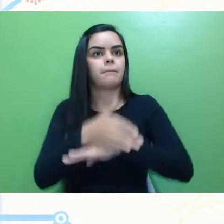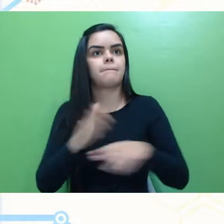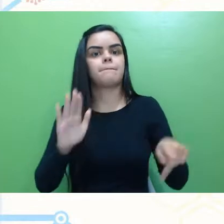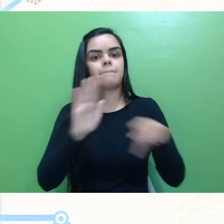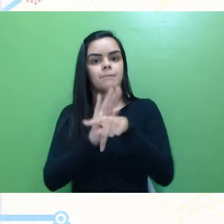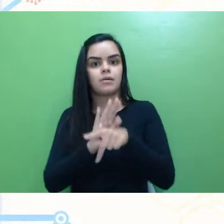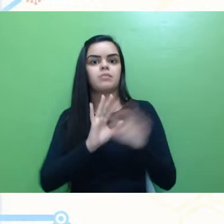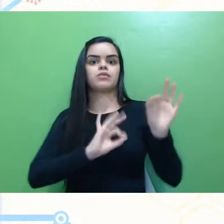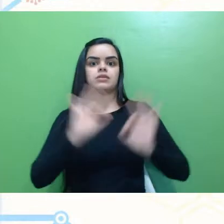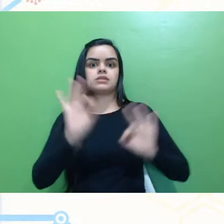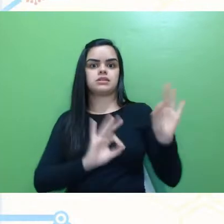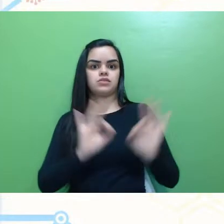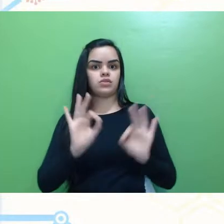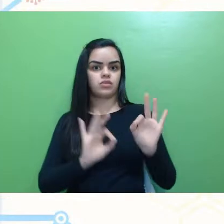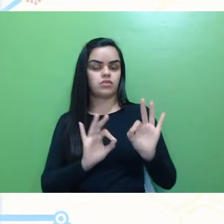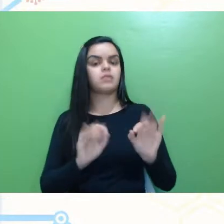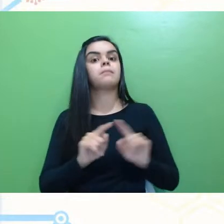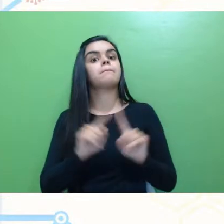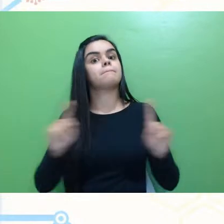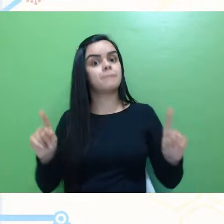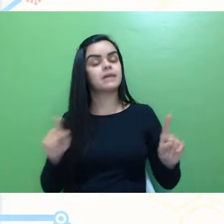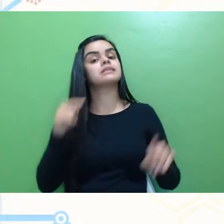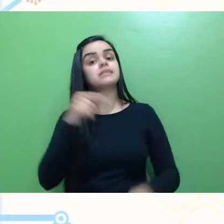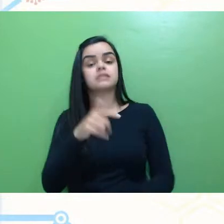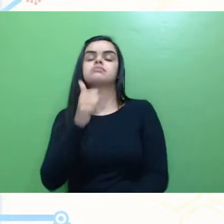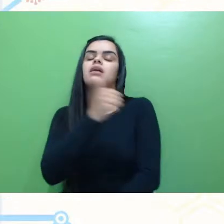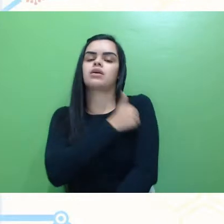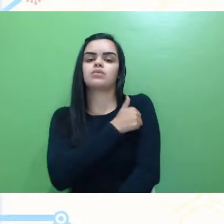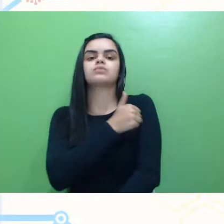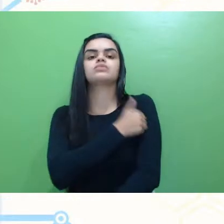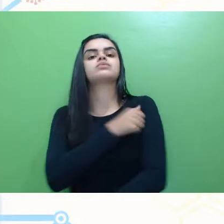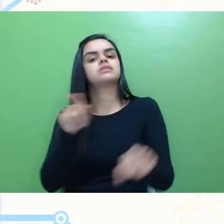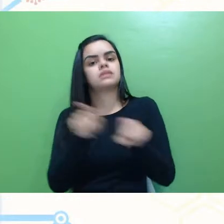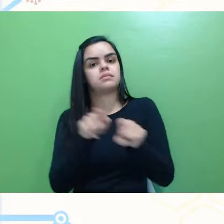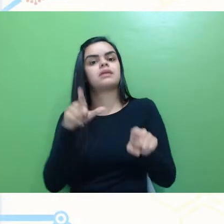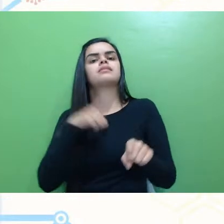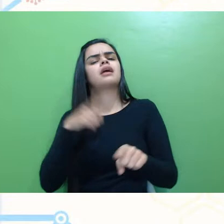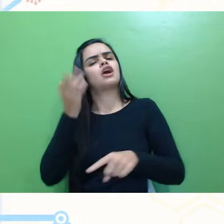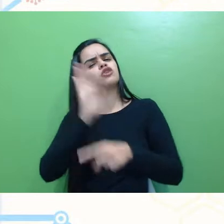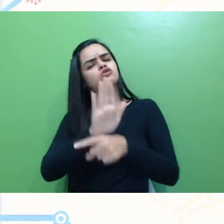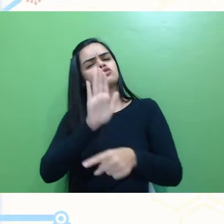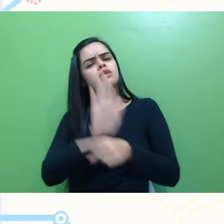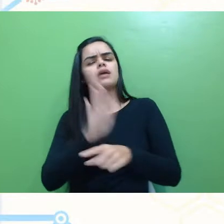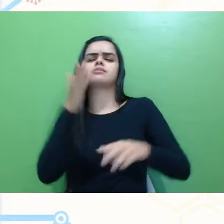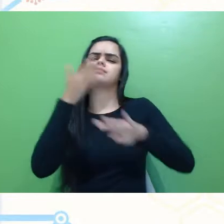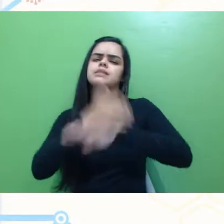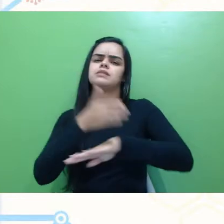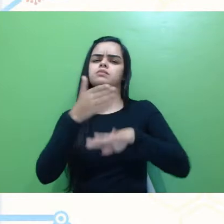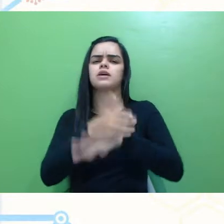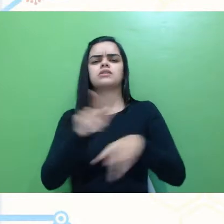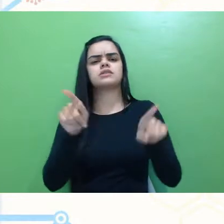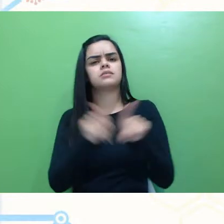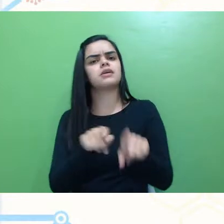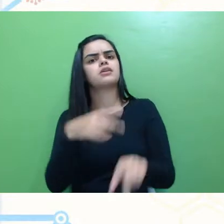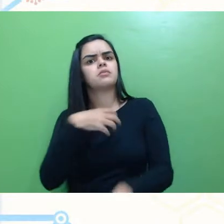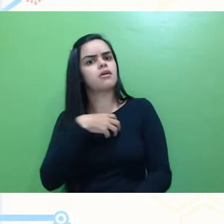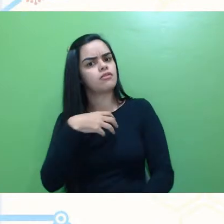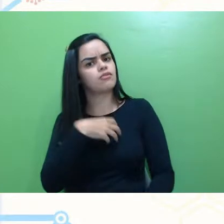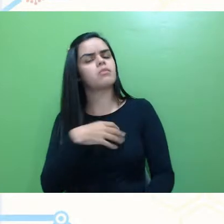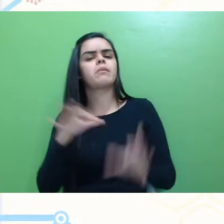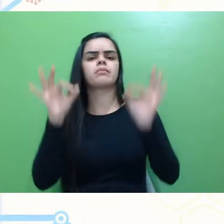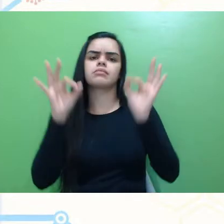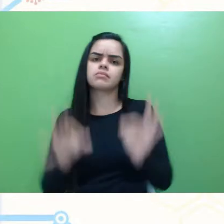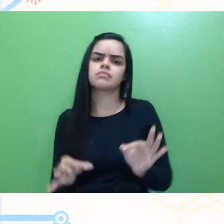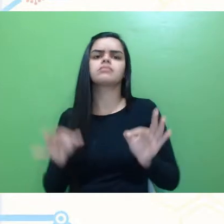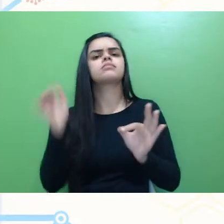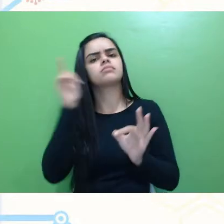organizadora, né, mesmo esses estudantes têm contribuído e participado de uma forma ou de outra, né, dando